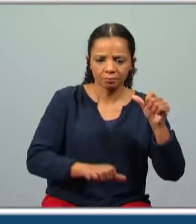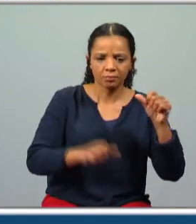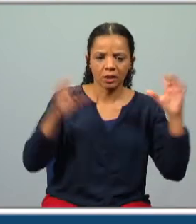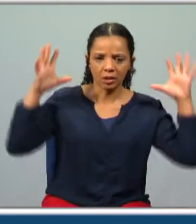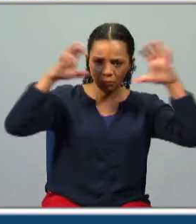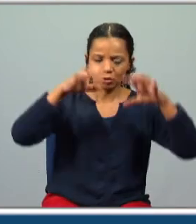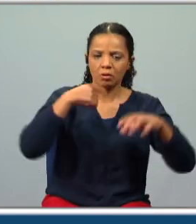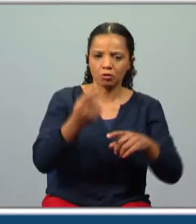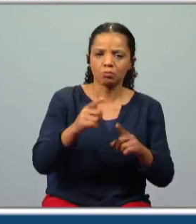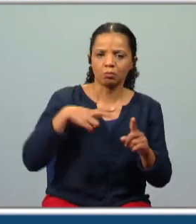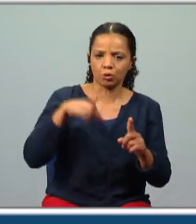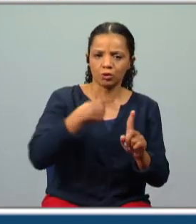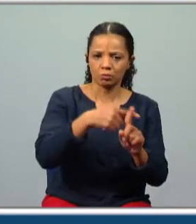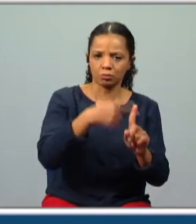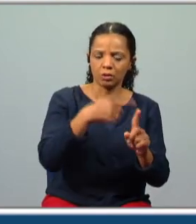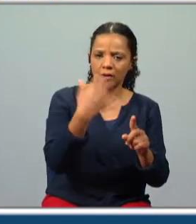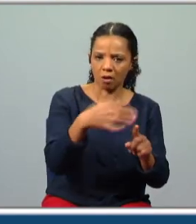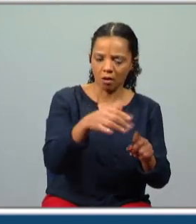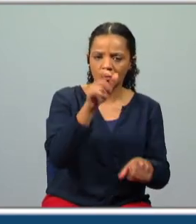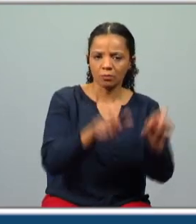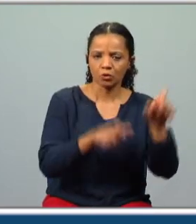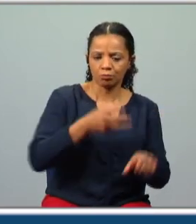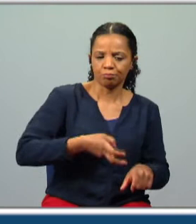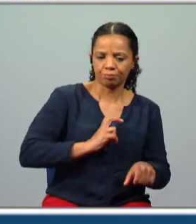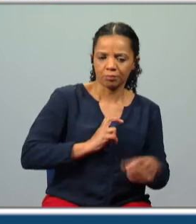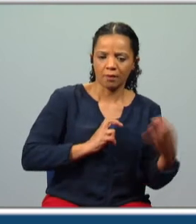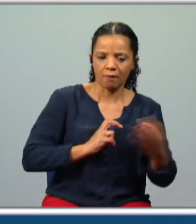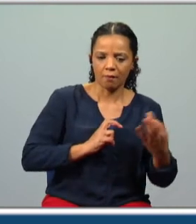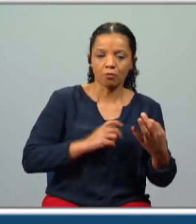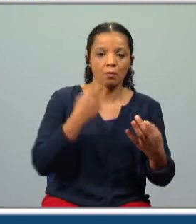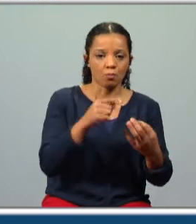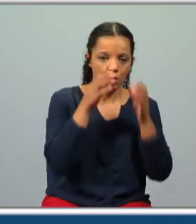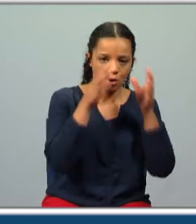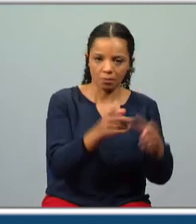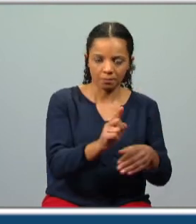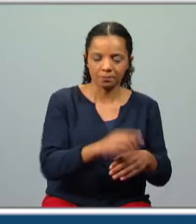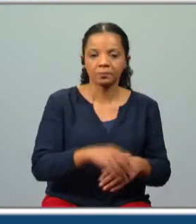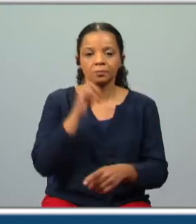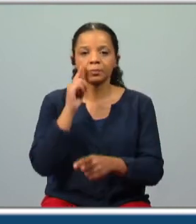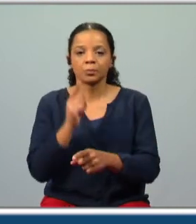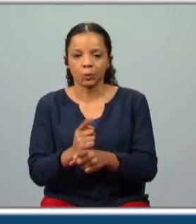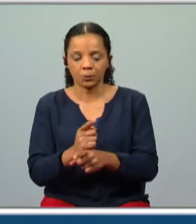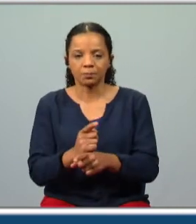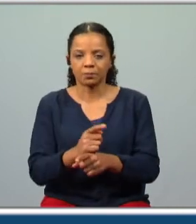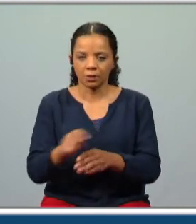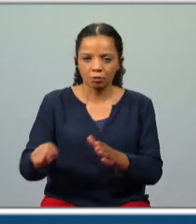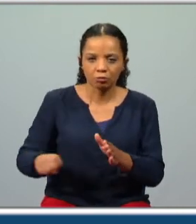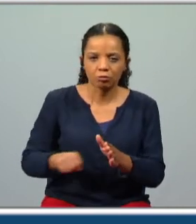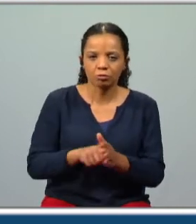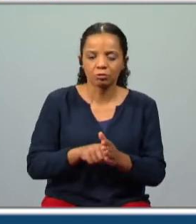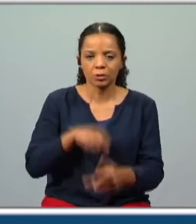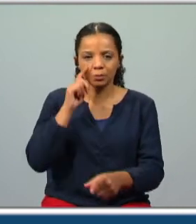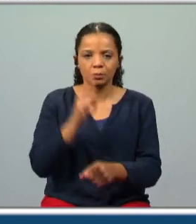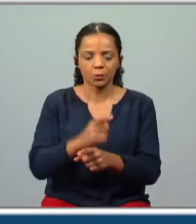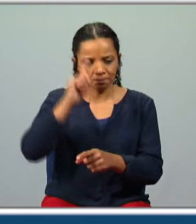representados ali pelos navegadores é a gente ousada e não só àqueles que ele se dirige pois ao mesmo tempo que os ameaça o